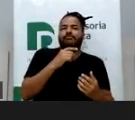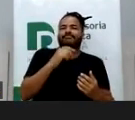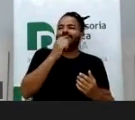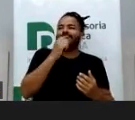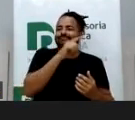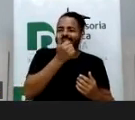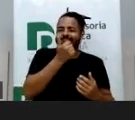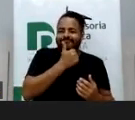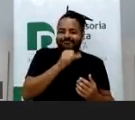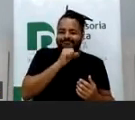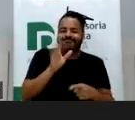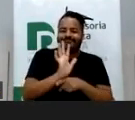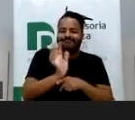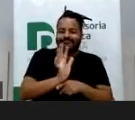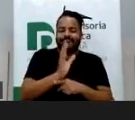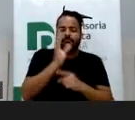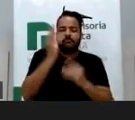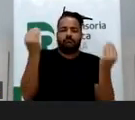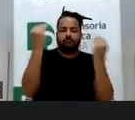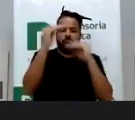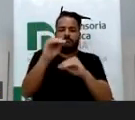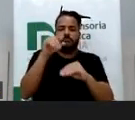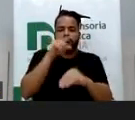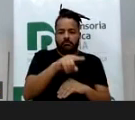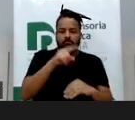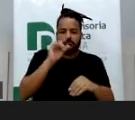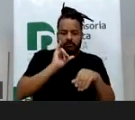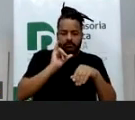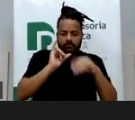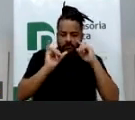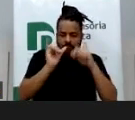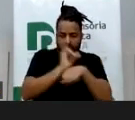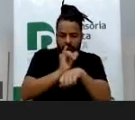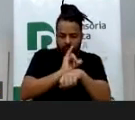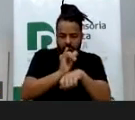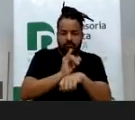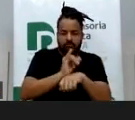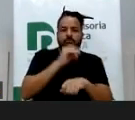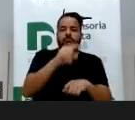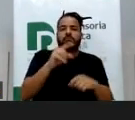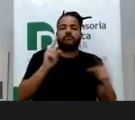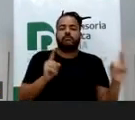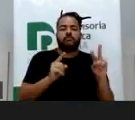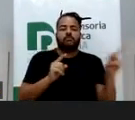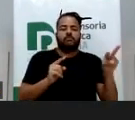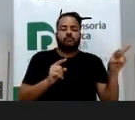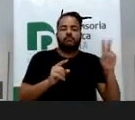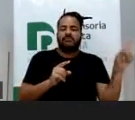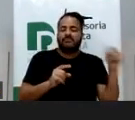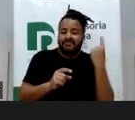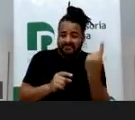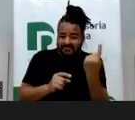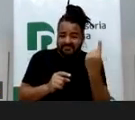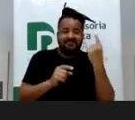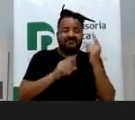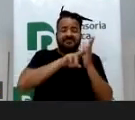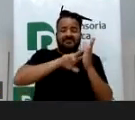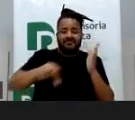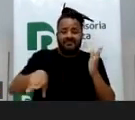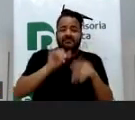traz um vídeo que ele postou num canal que ele construiu no YouTube com o filho e nesse vídeo ele postou um vídeo, tem vários,